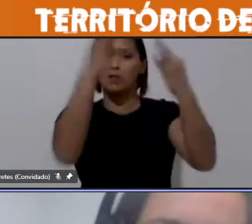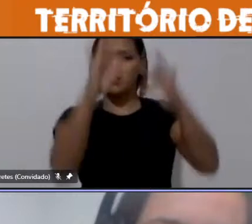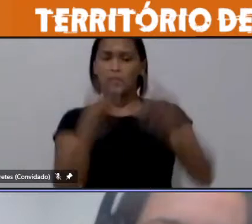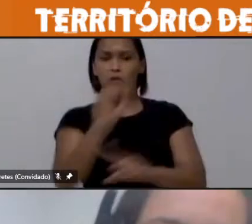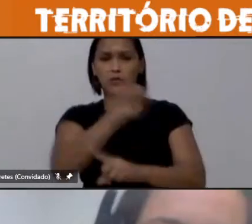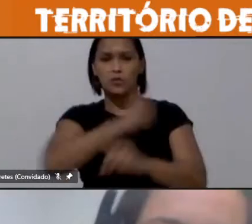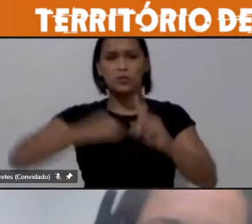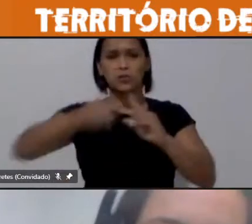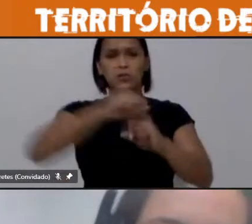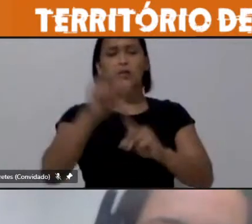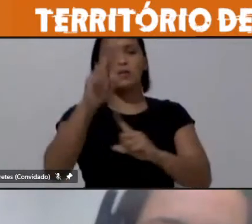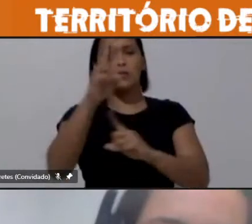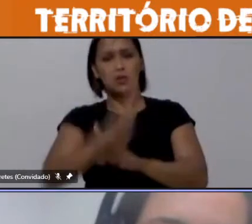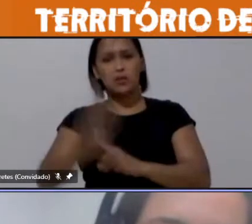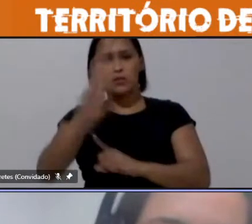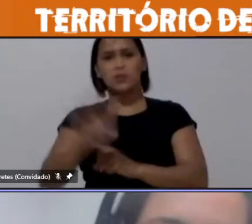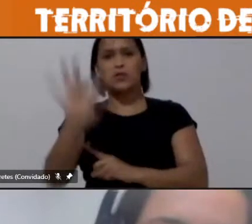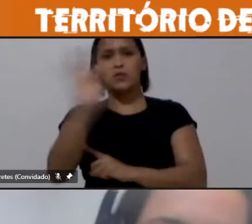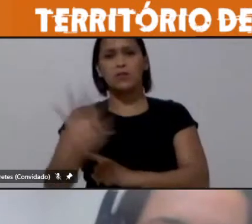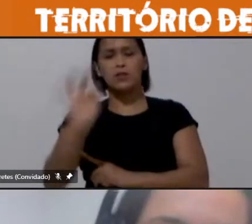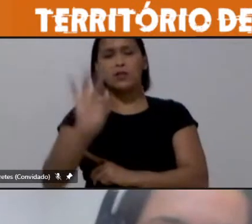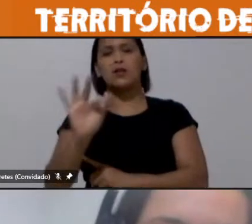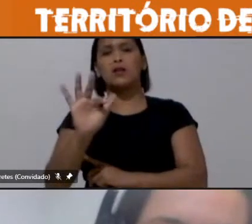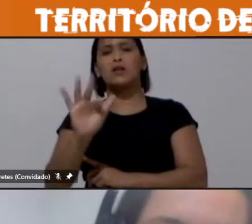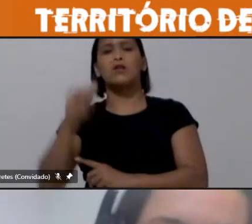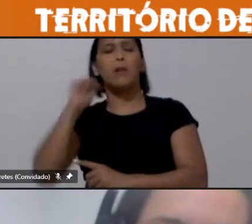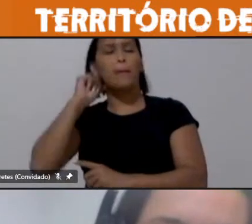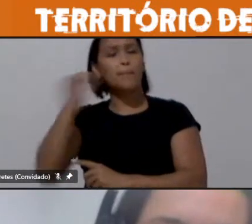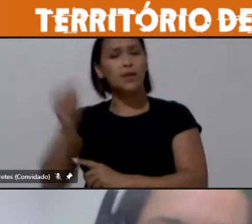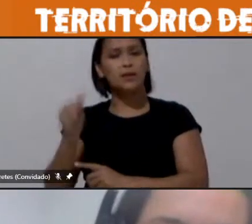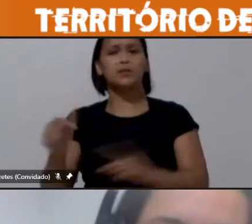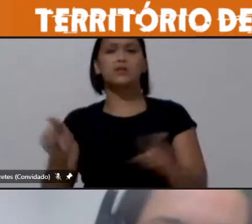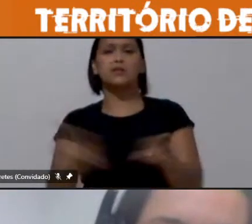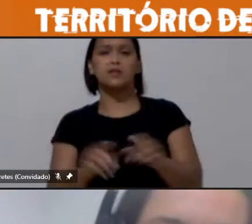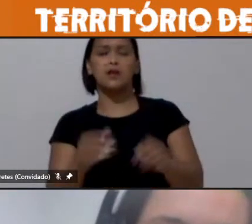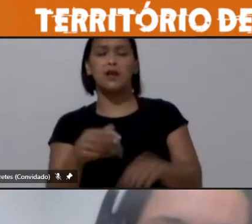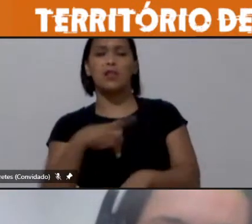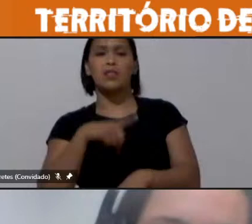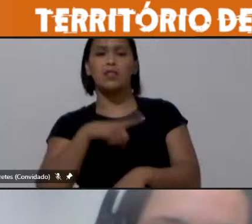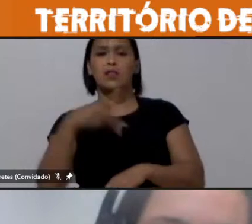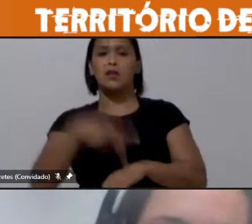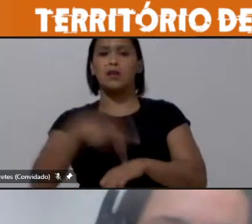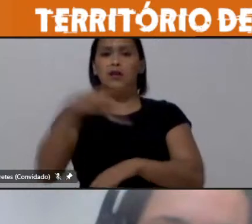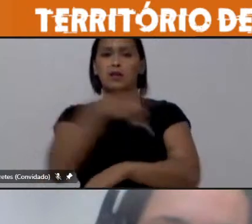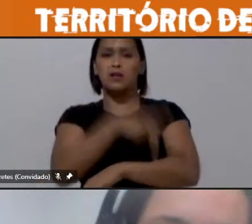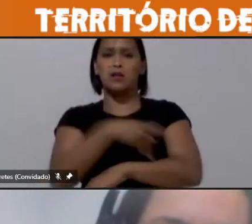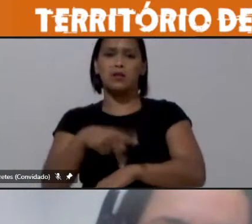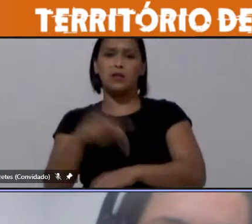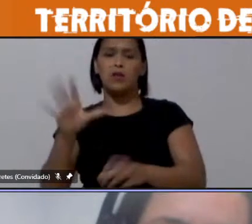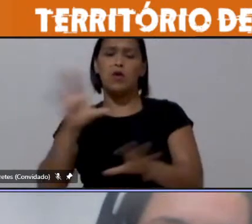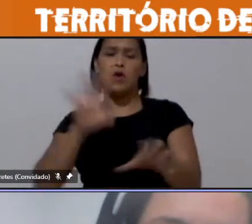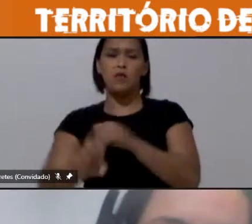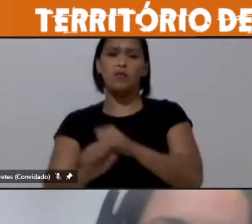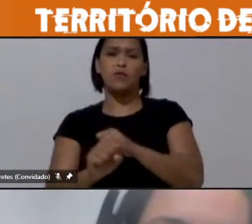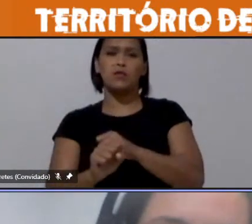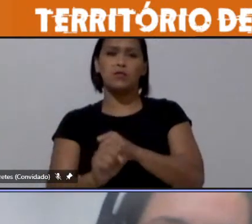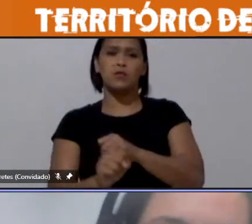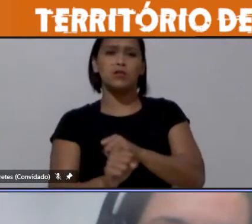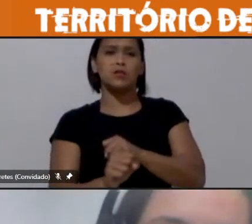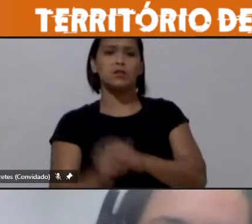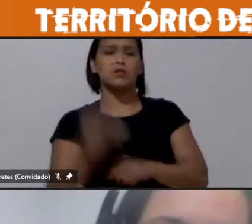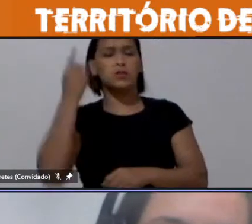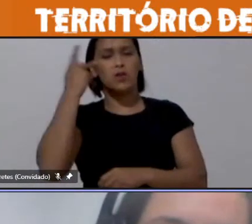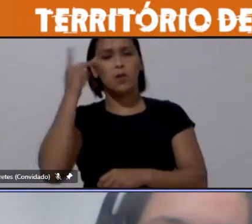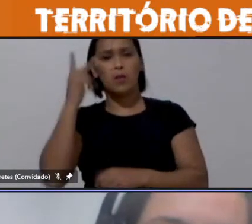pela Universidade Federal de Itajubá e Minas e possui graduação em direito pelo Centro Universitário Salesiano de São